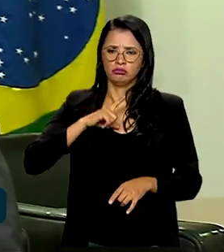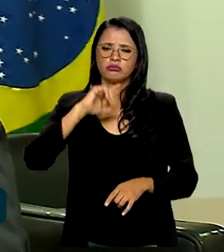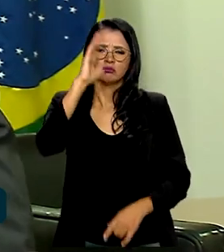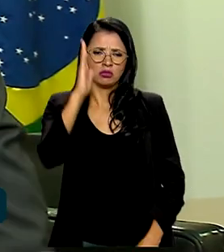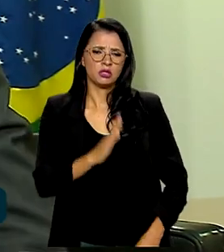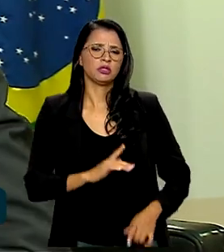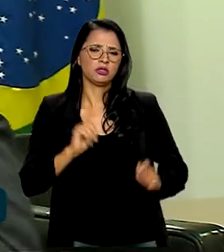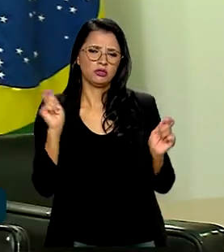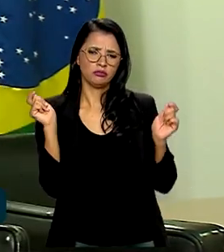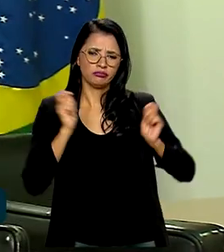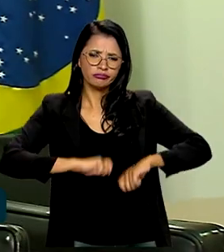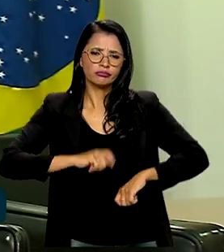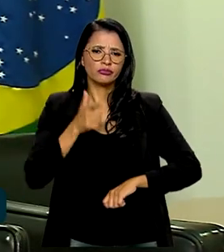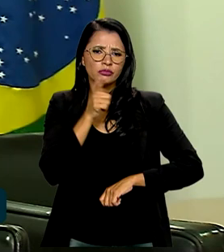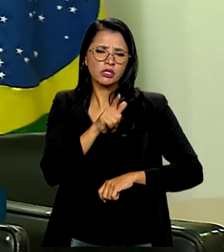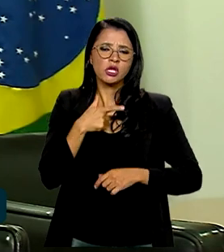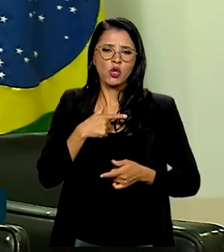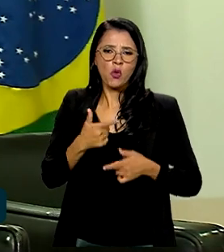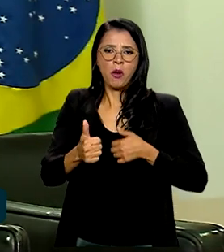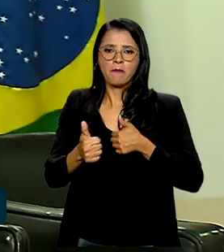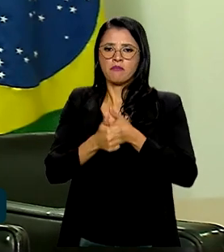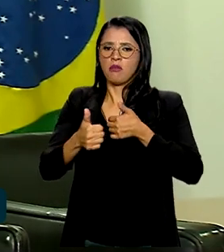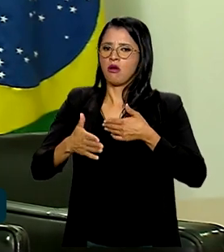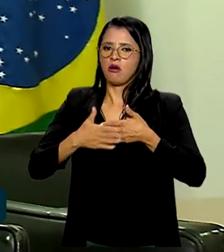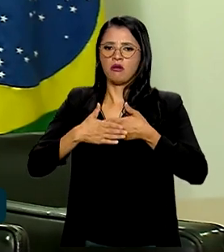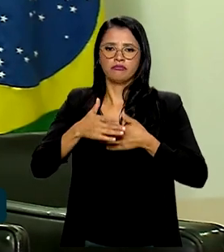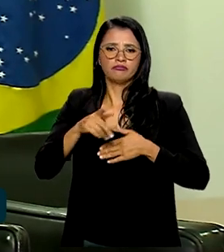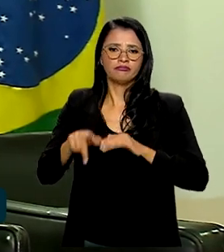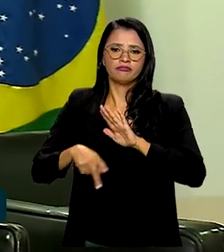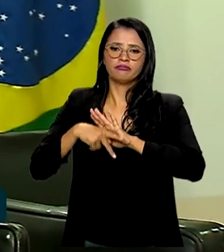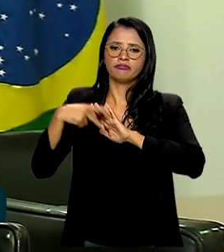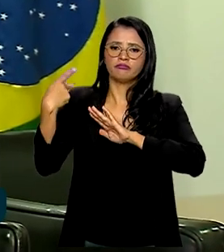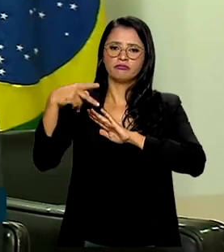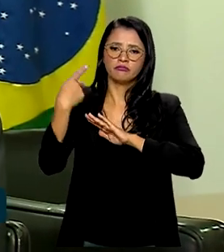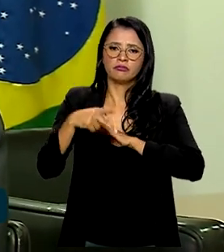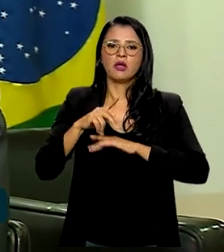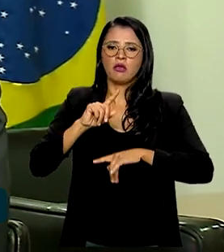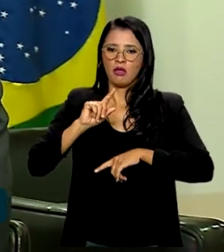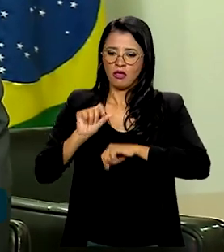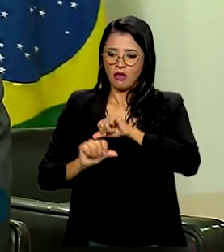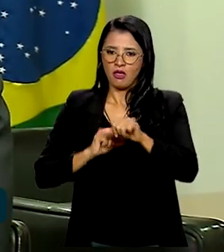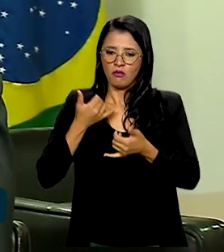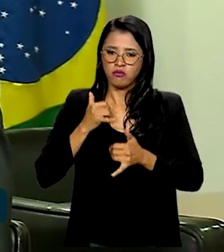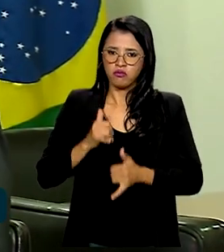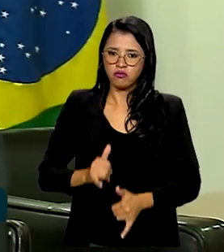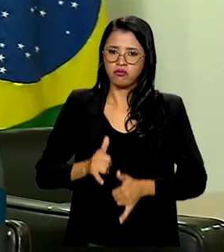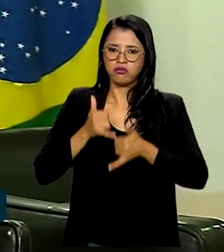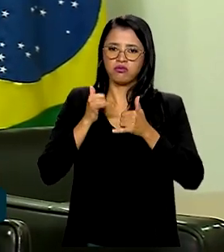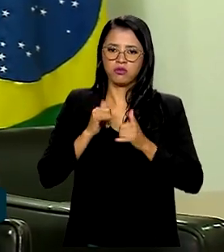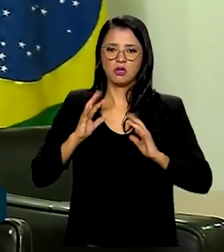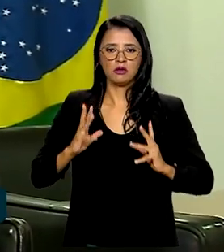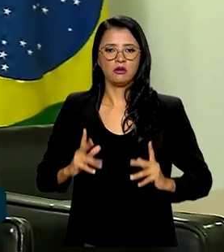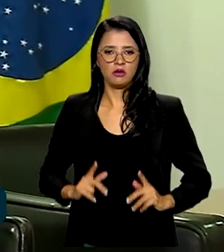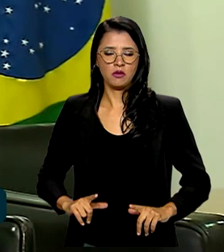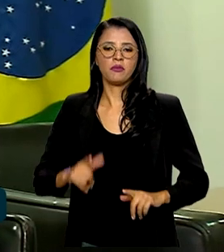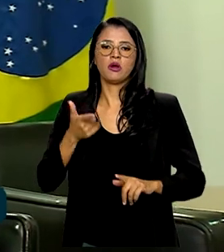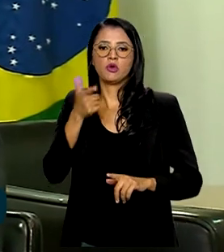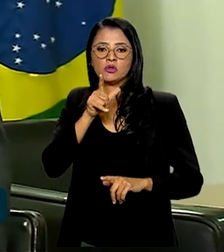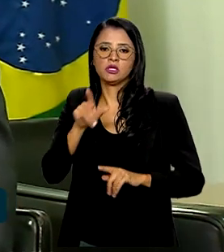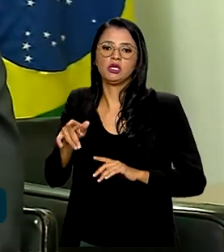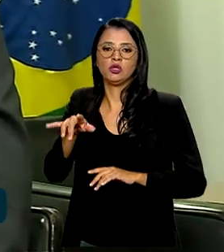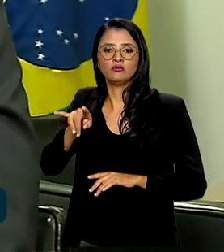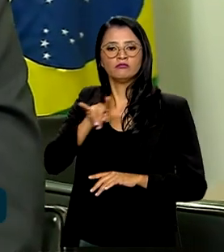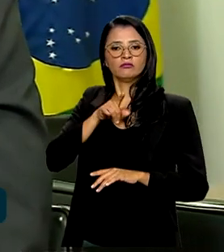ser uma nação protagonista nas matrizes energéticas renováveis e atraindo mais investimento privado para isso, inclusive.